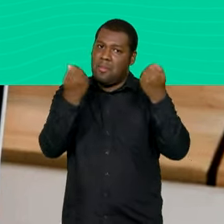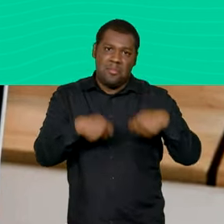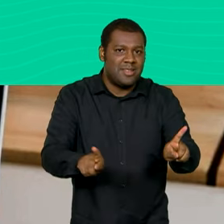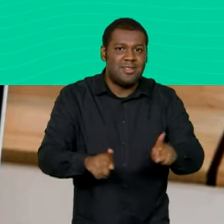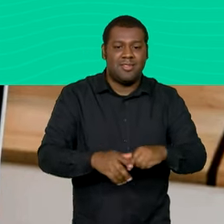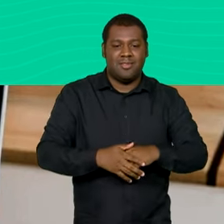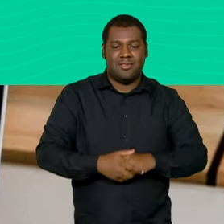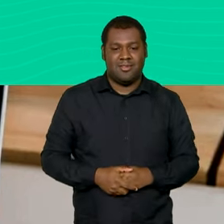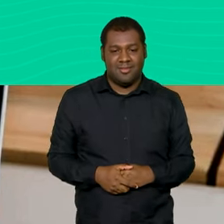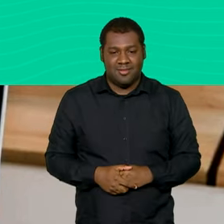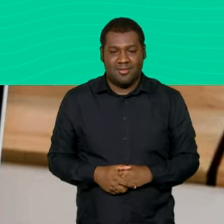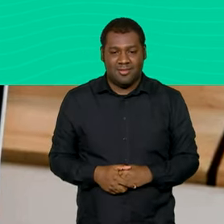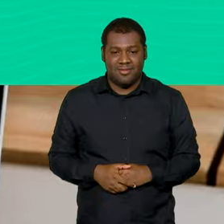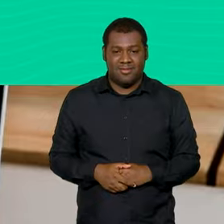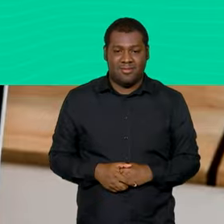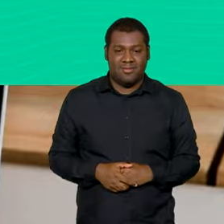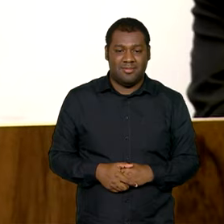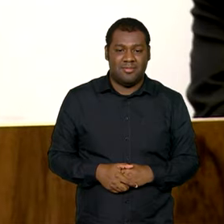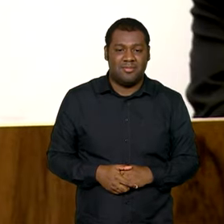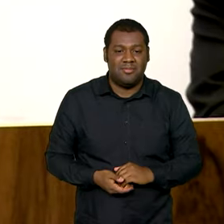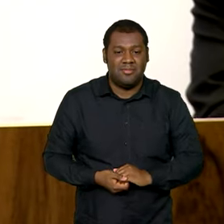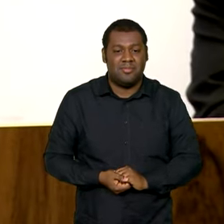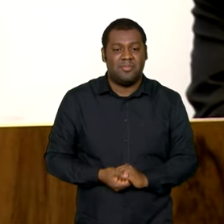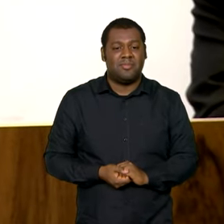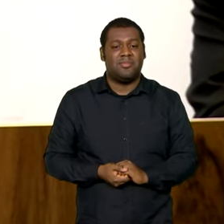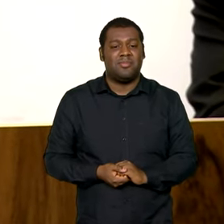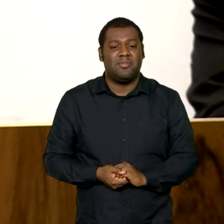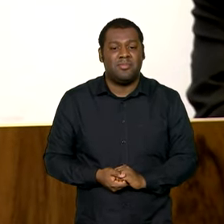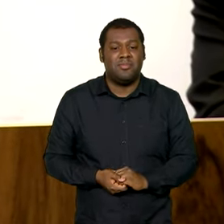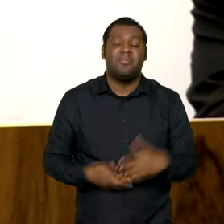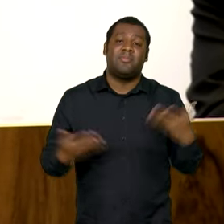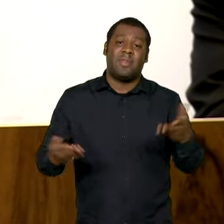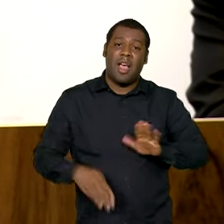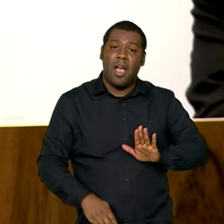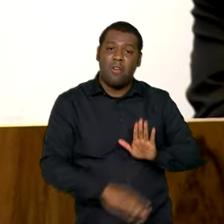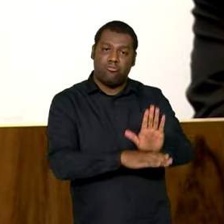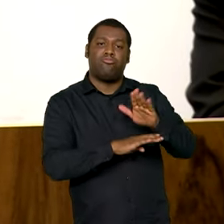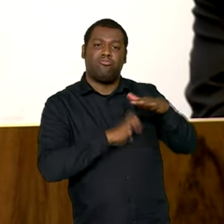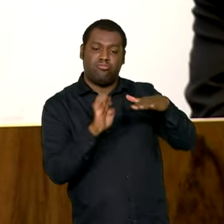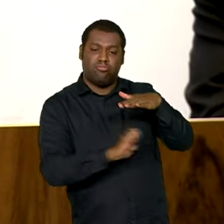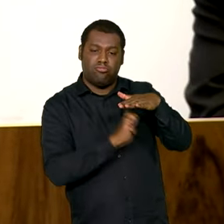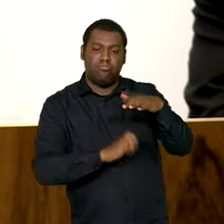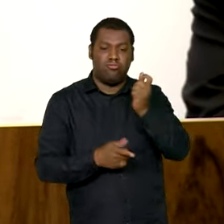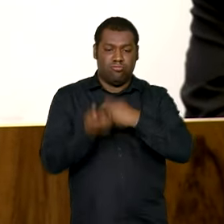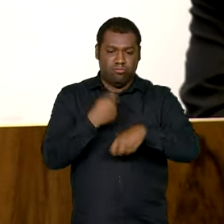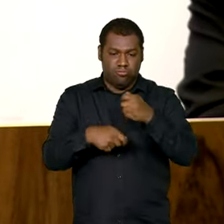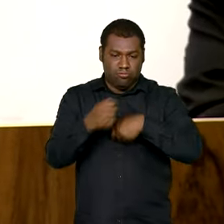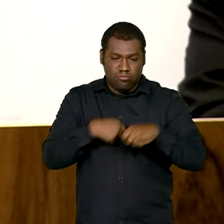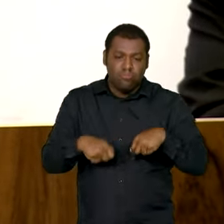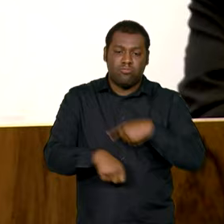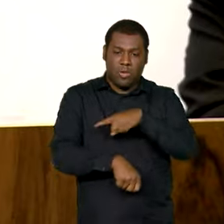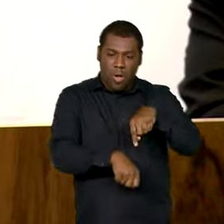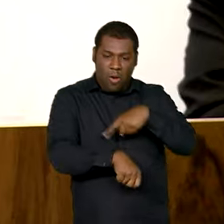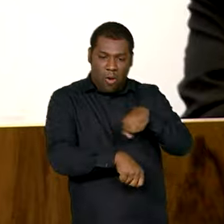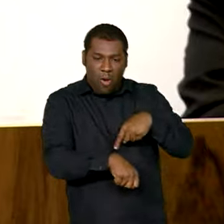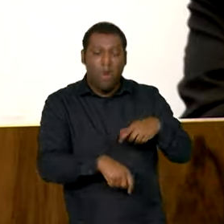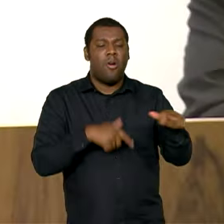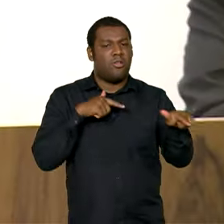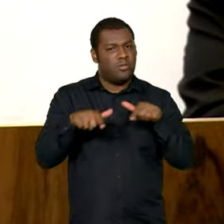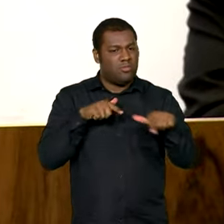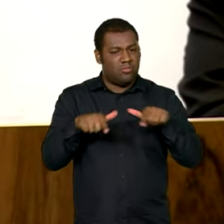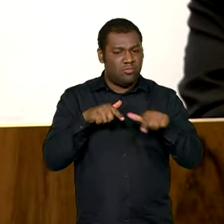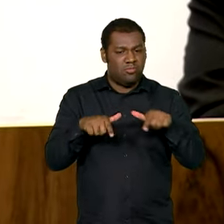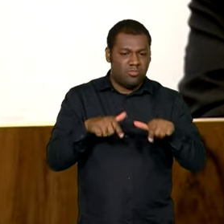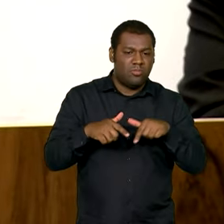em 34 horas mensais. Ele traz economia para as empresas, economia de horas trabalhadas, em torno disso.